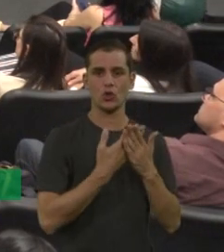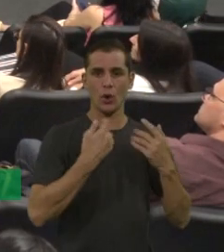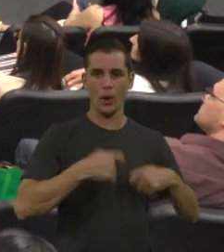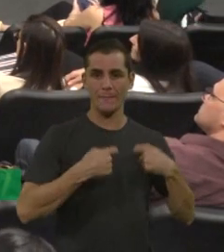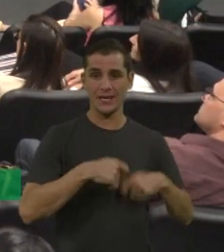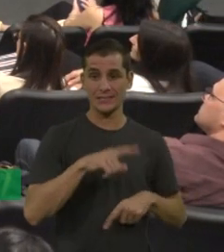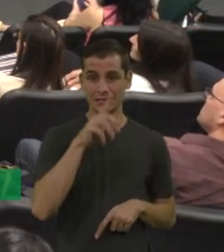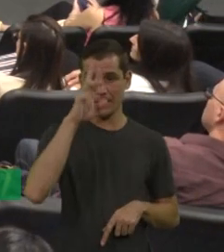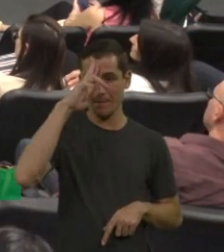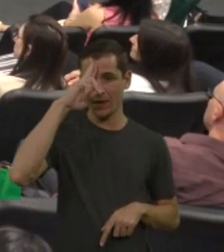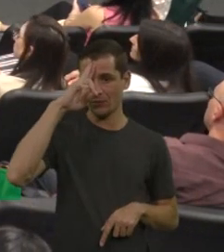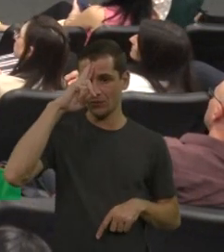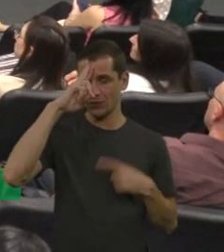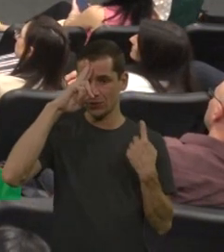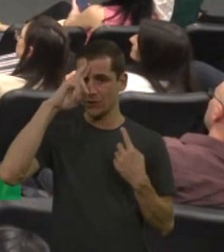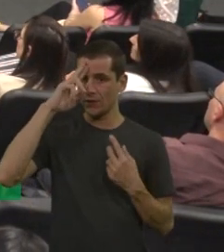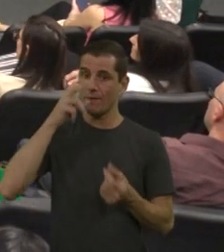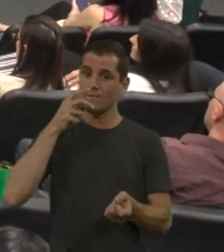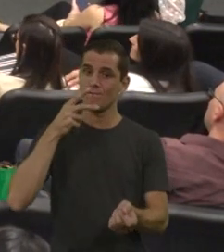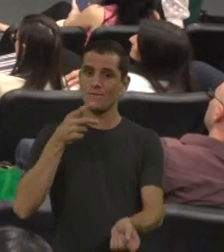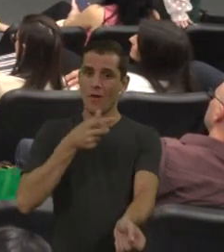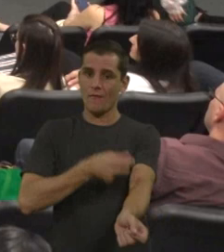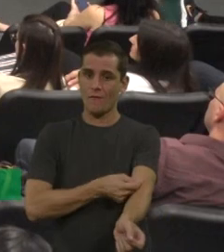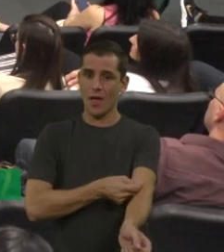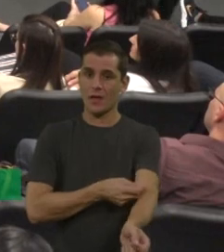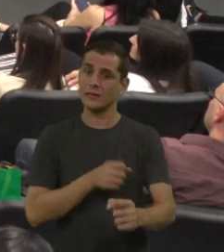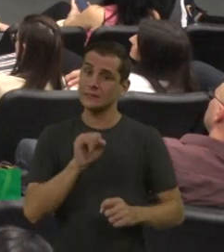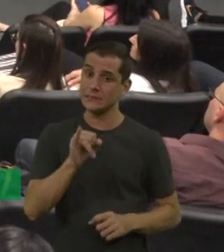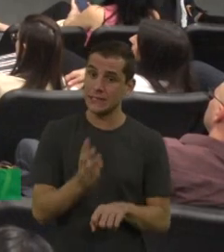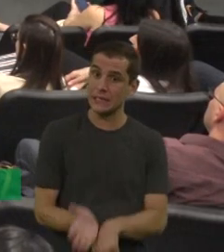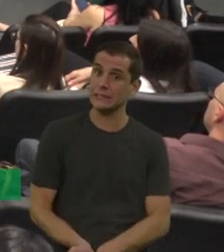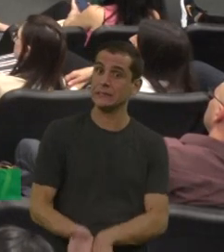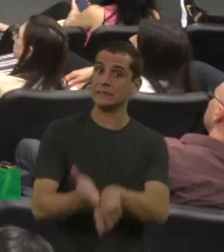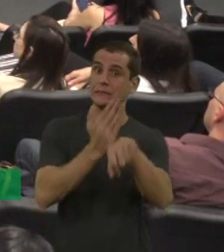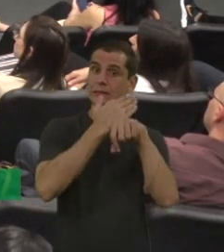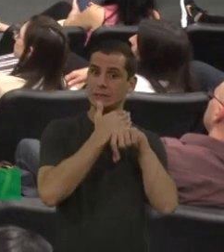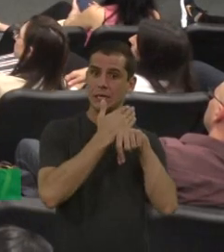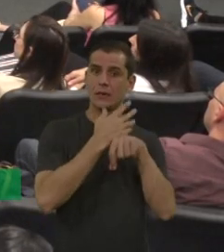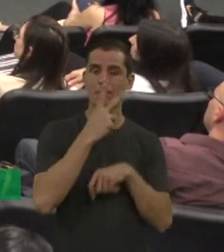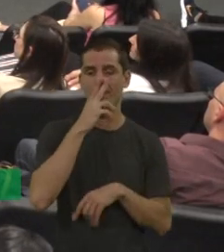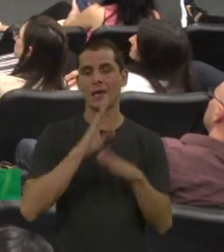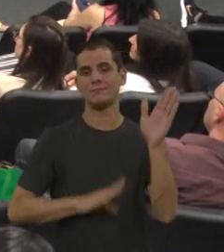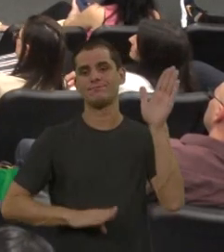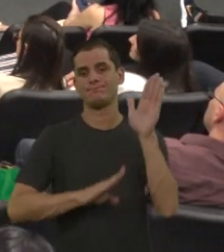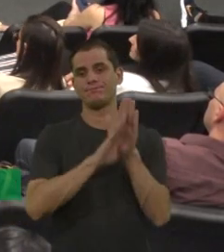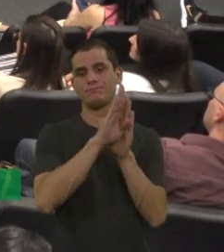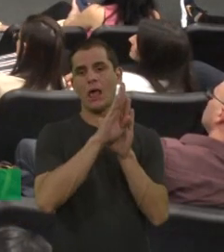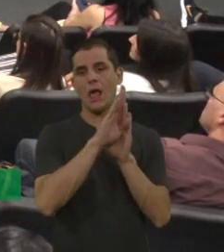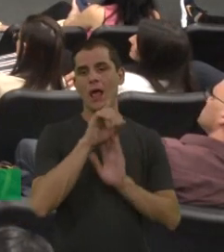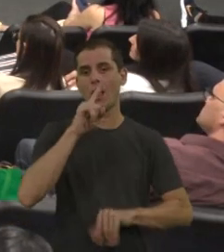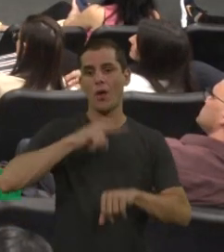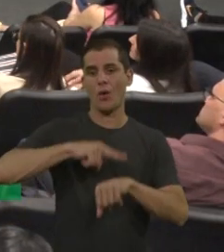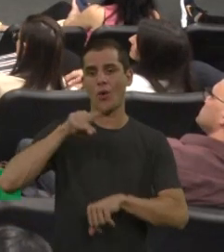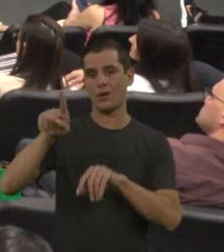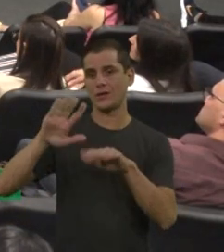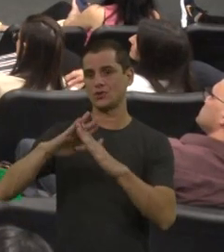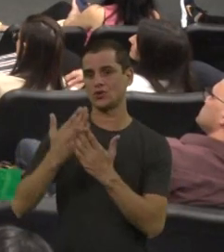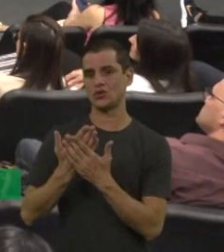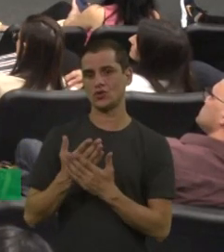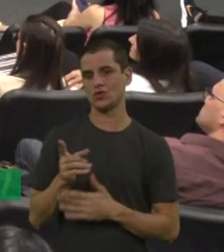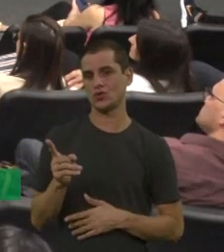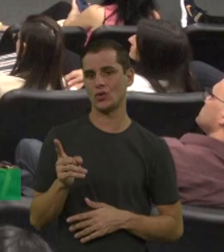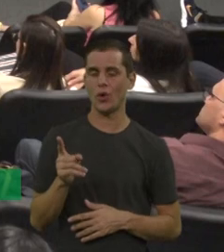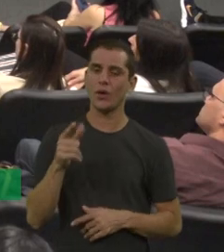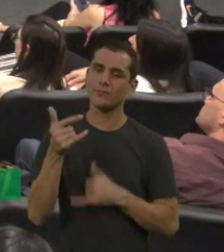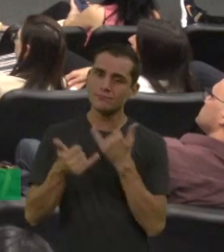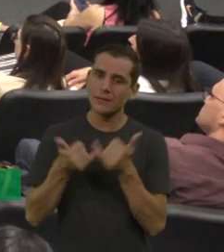está... Se fizer muito cedo, o pico do fator não vai ser na hora que ela está na escola brincando, que